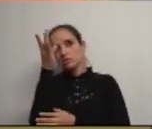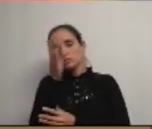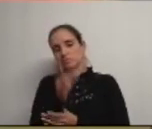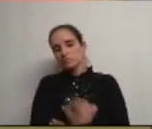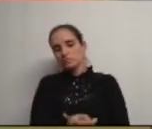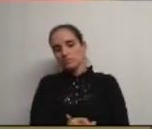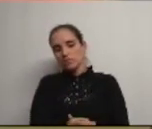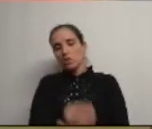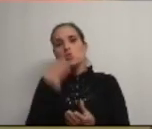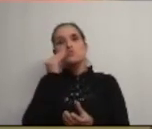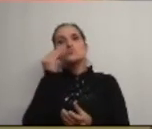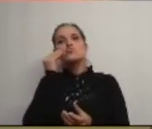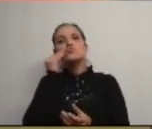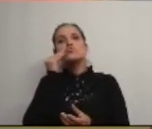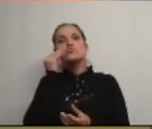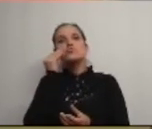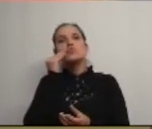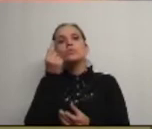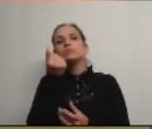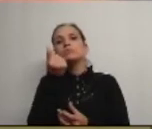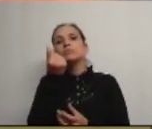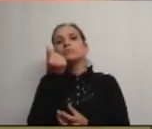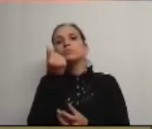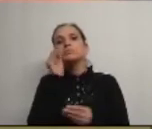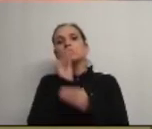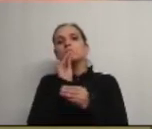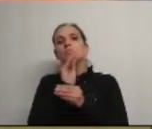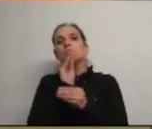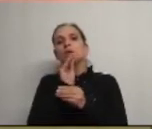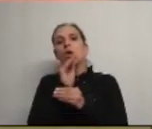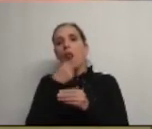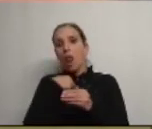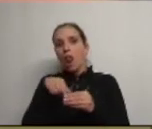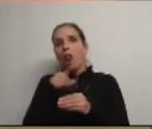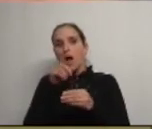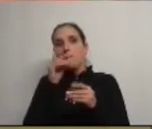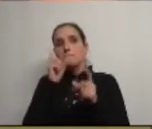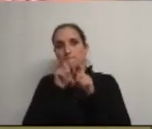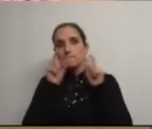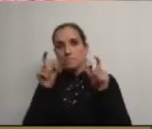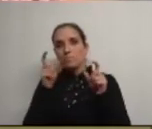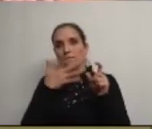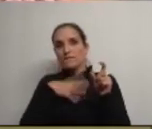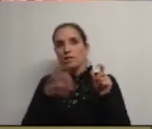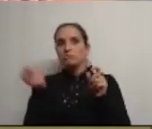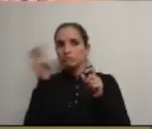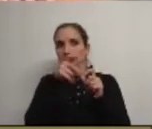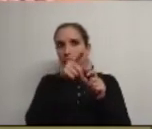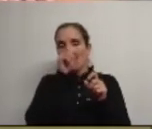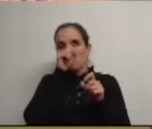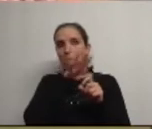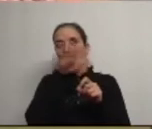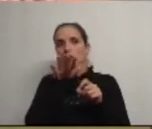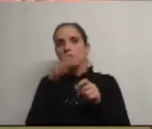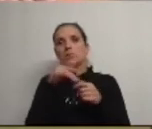como é que está o crédito bancário neste momento e nós temos empresas que gostariam de se instalar no parque empresarial mas